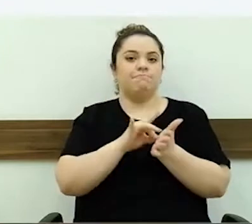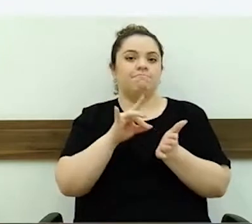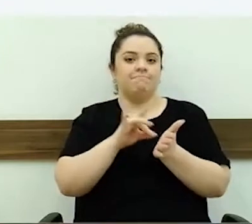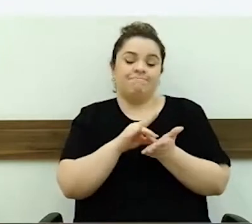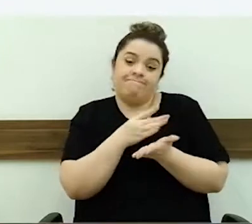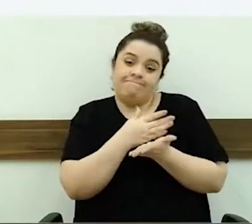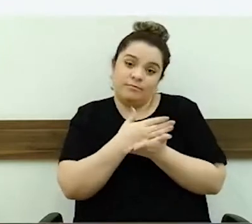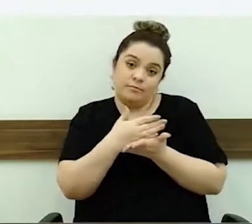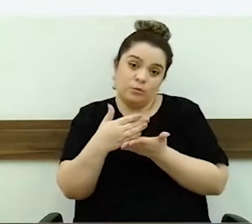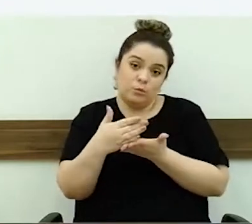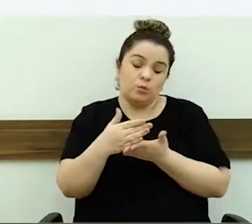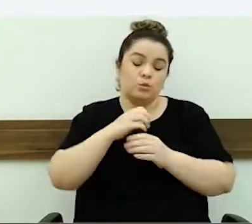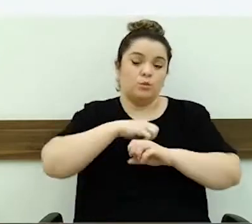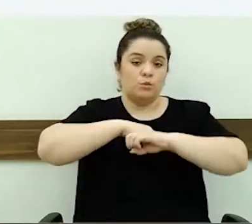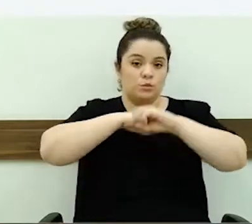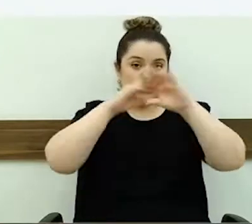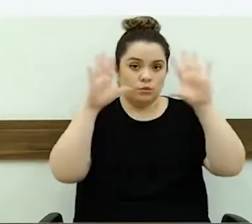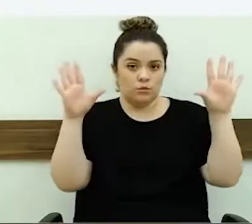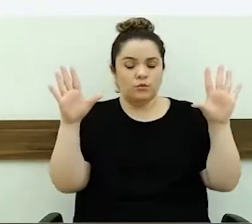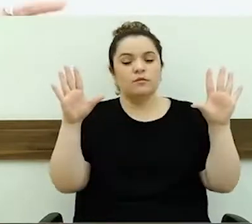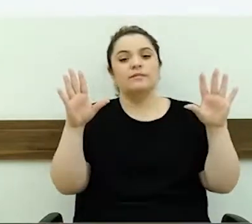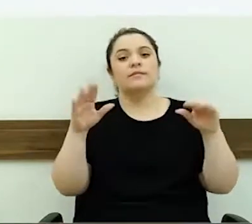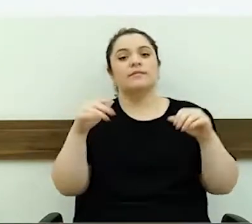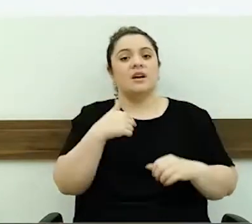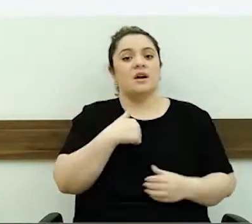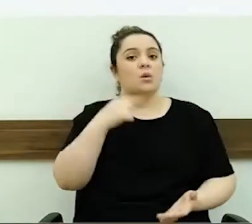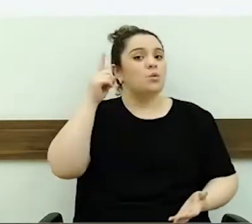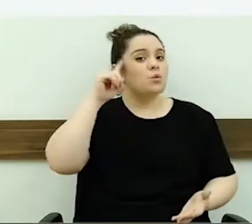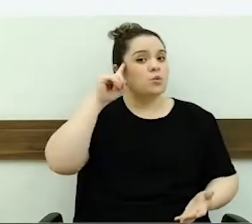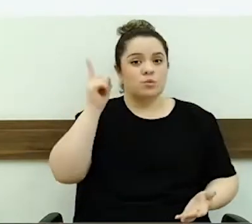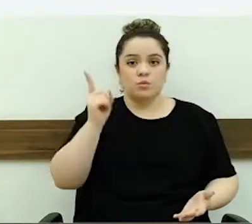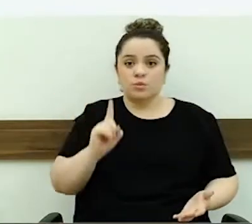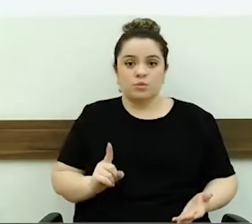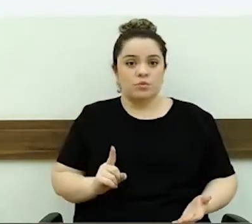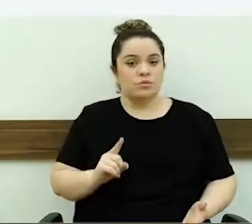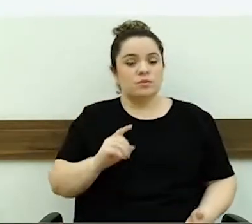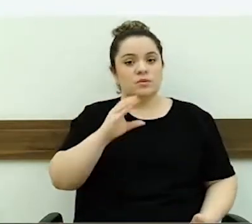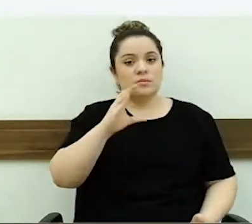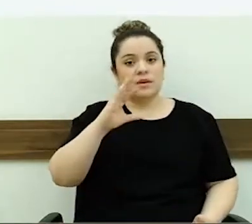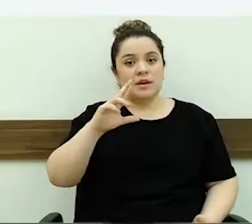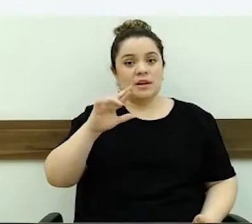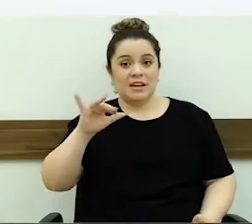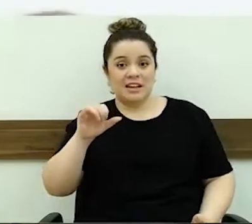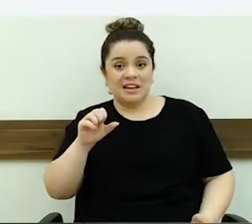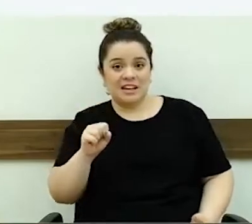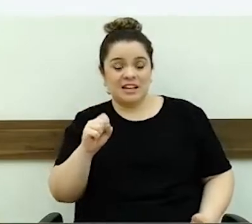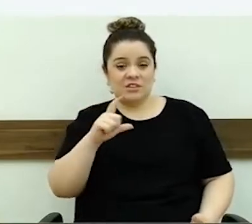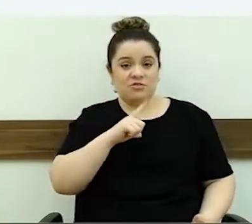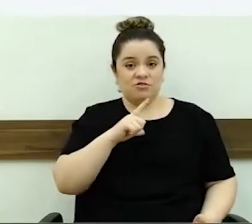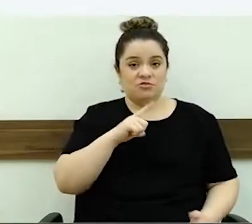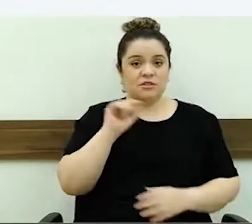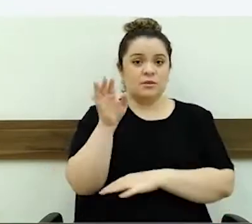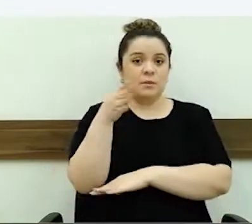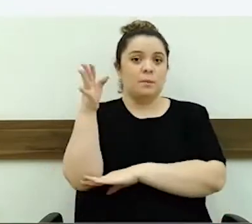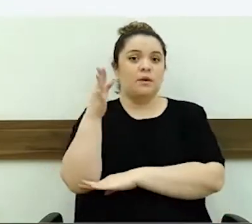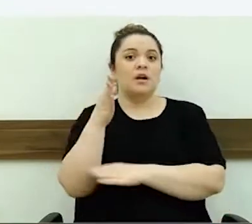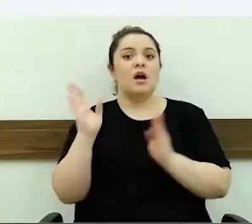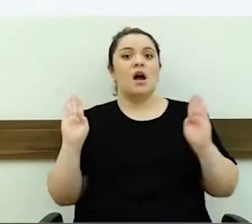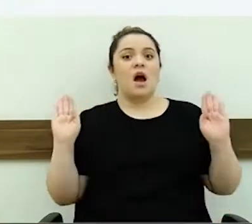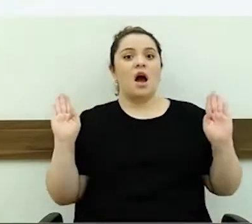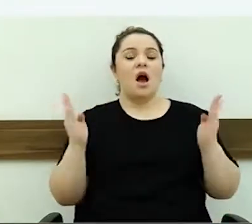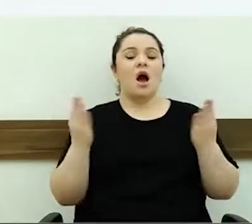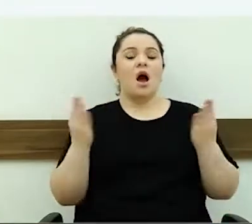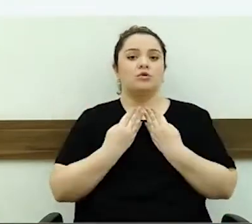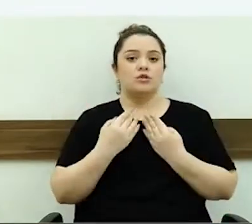começo, para ficar mais claro. Eu não sabia que a Cris tinha essa bandeira do autismo, e há um bom tempo, a gente já,